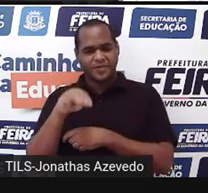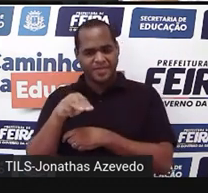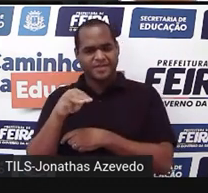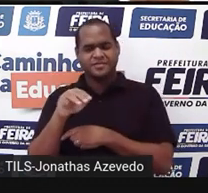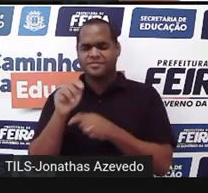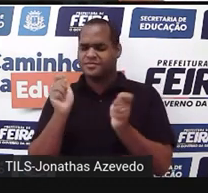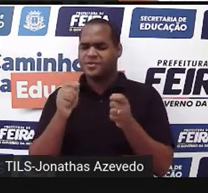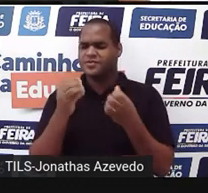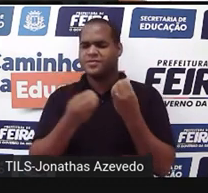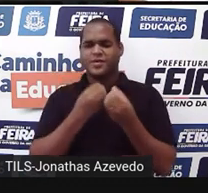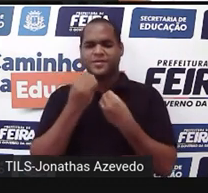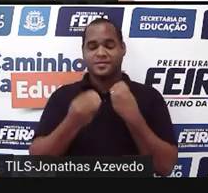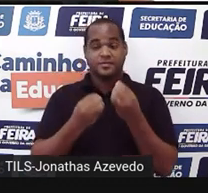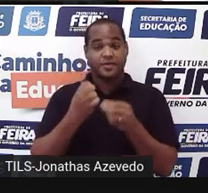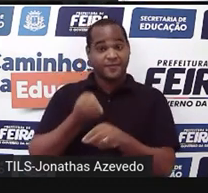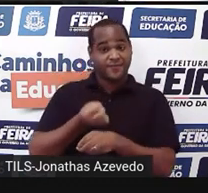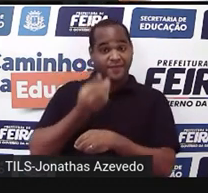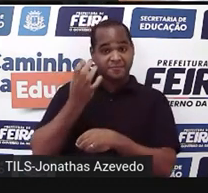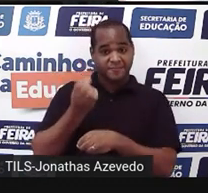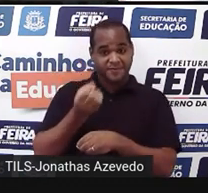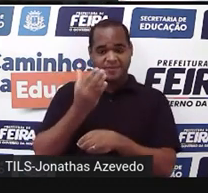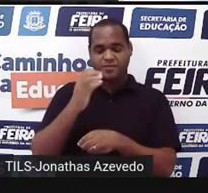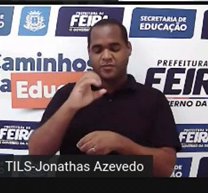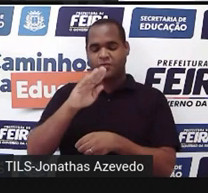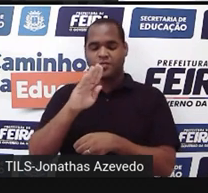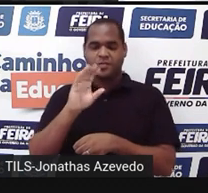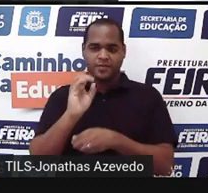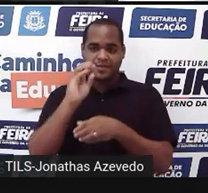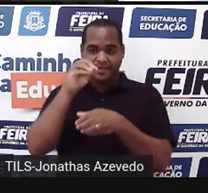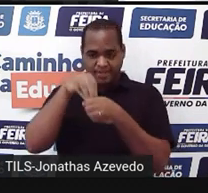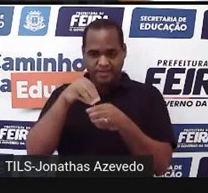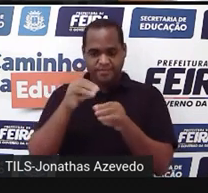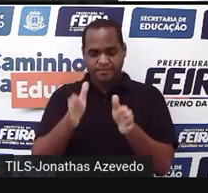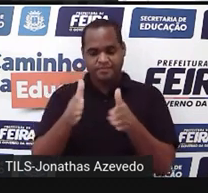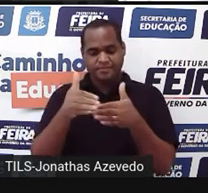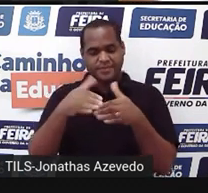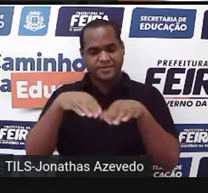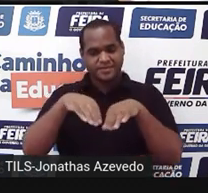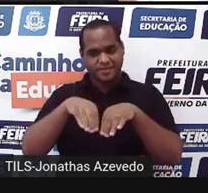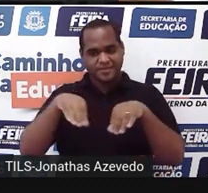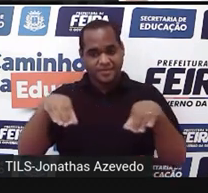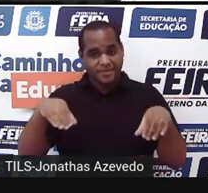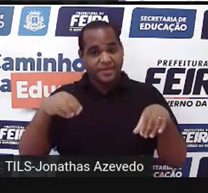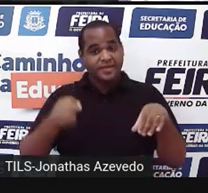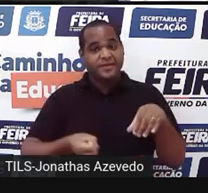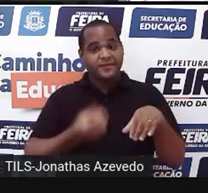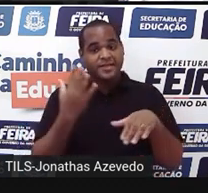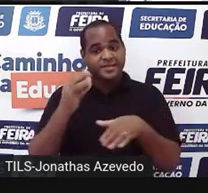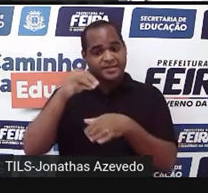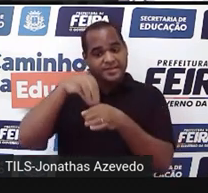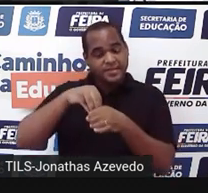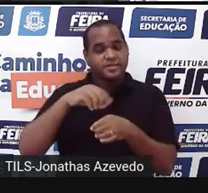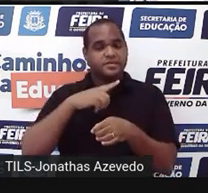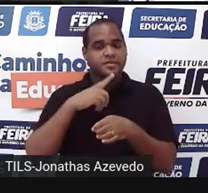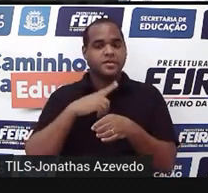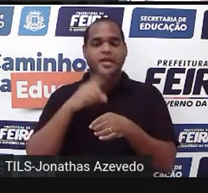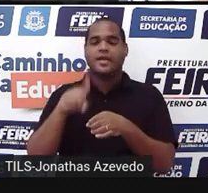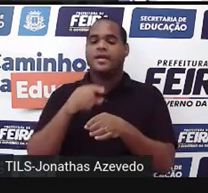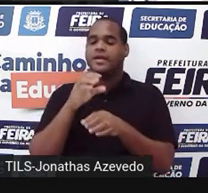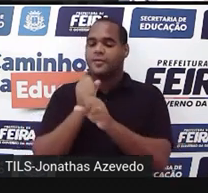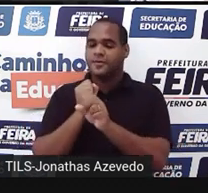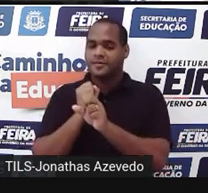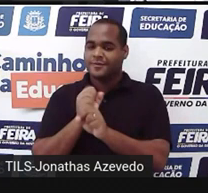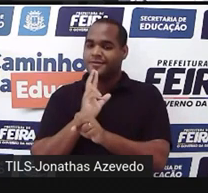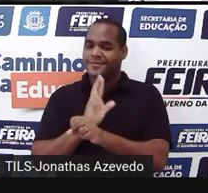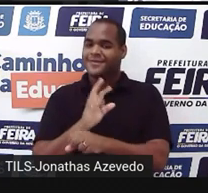né? A quantidade desses cubinhos dentro do paralelepípedo vai ser o resultado do volume daquele paralelepípedo. Olha